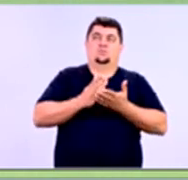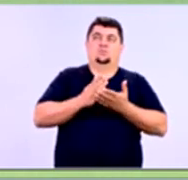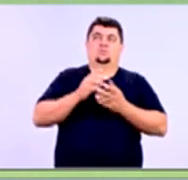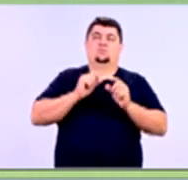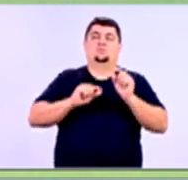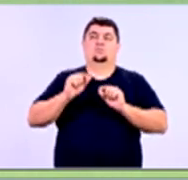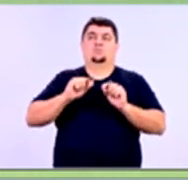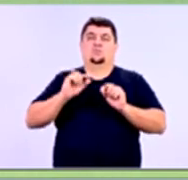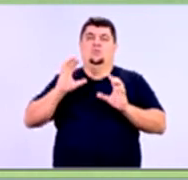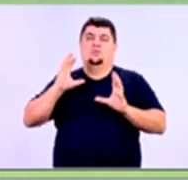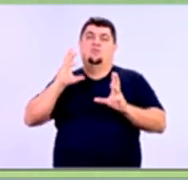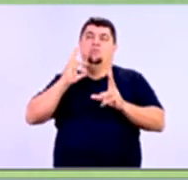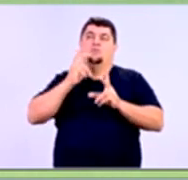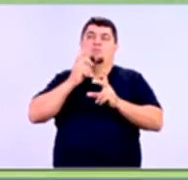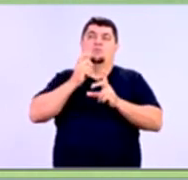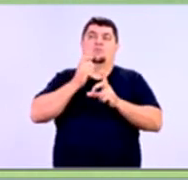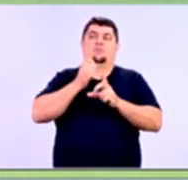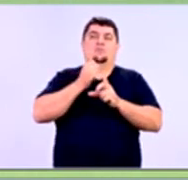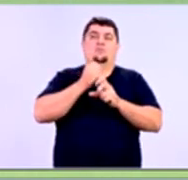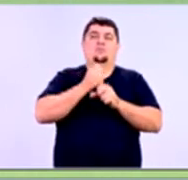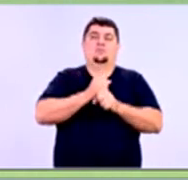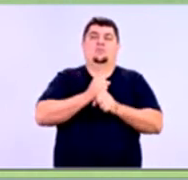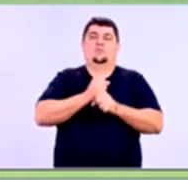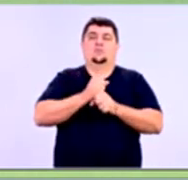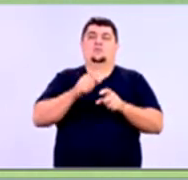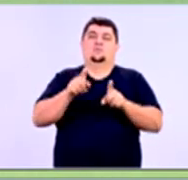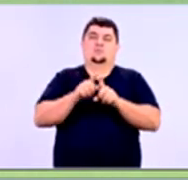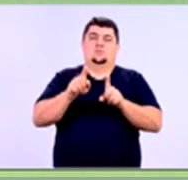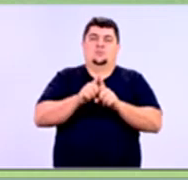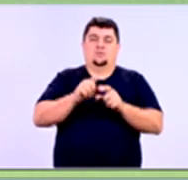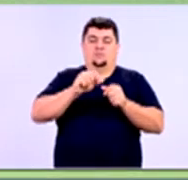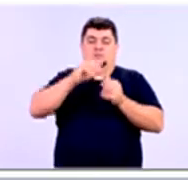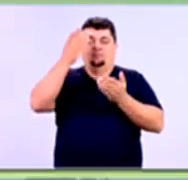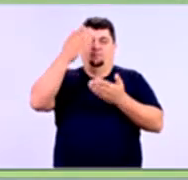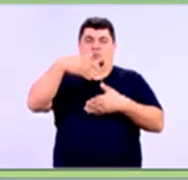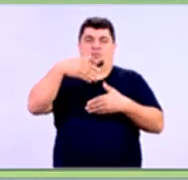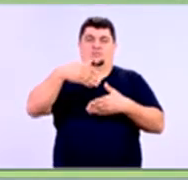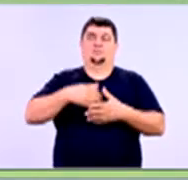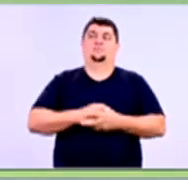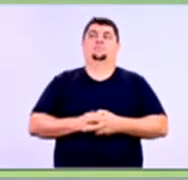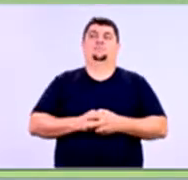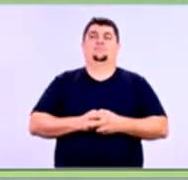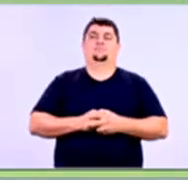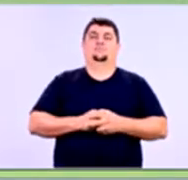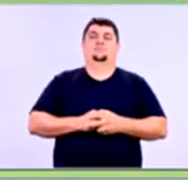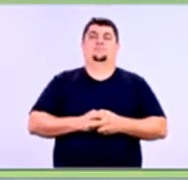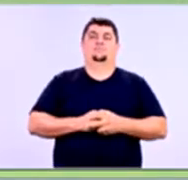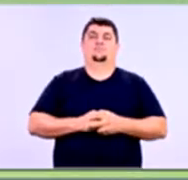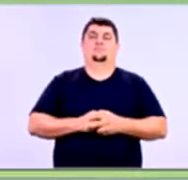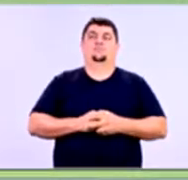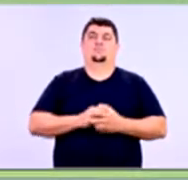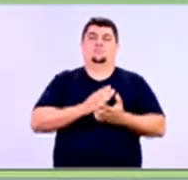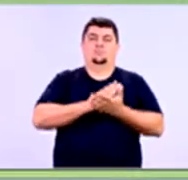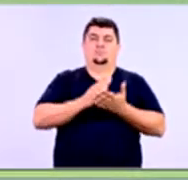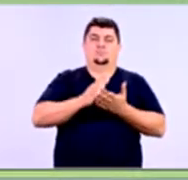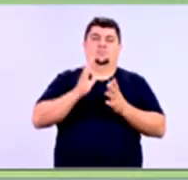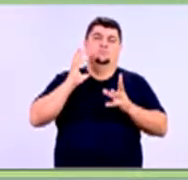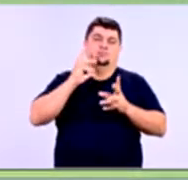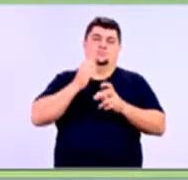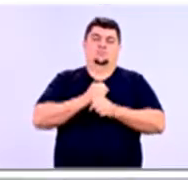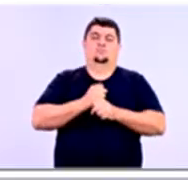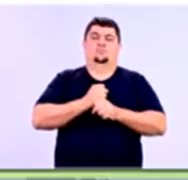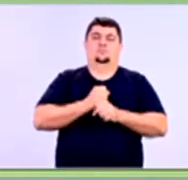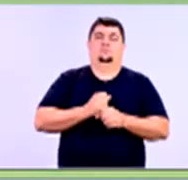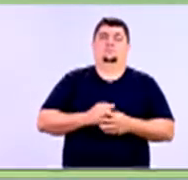nós vamos rever o conteúdo da disciplina e vamos realizar a avaliação regular. Vamos dar início, então, à nossa